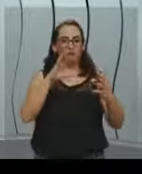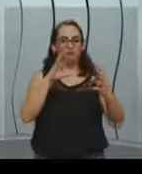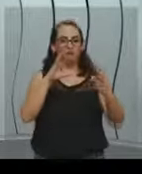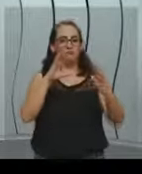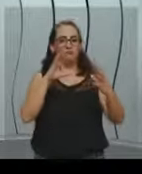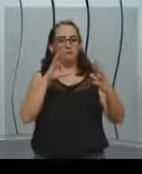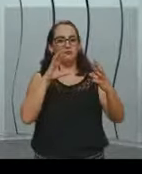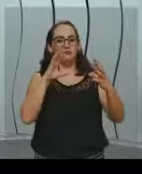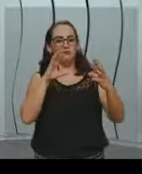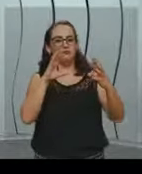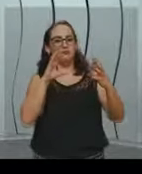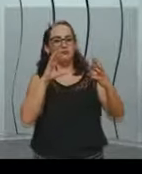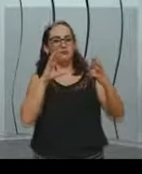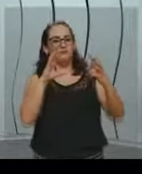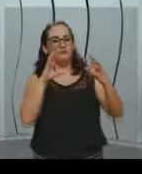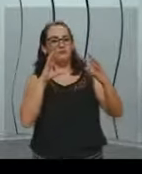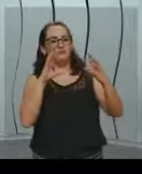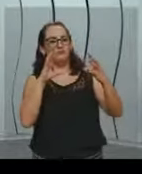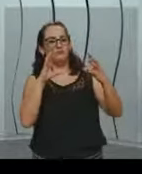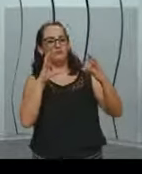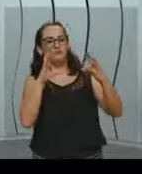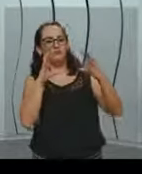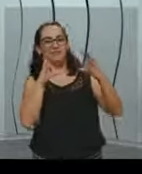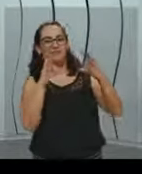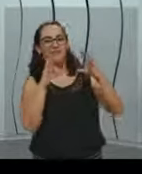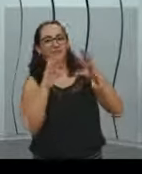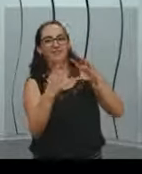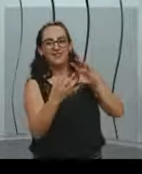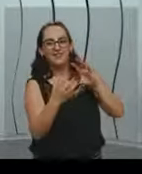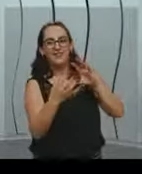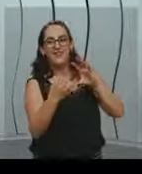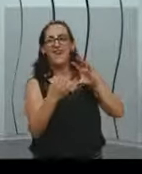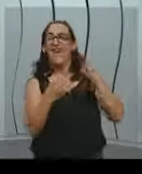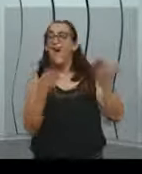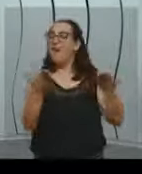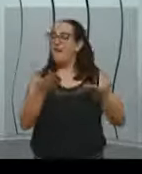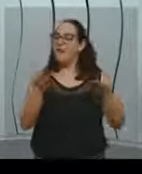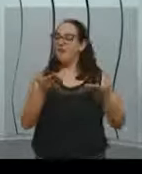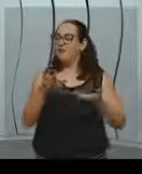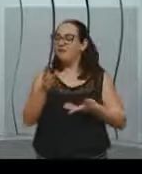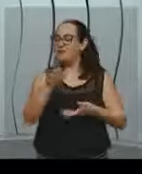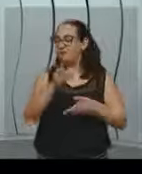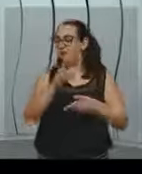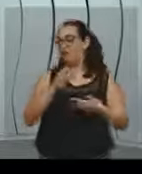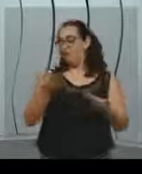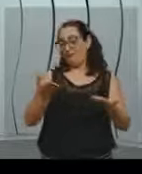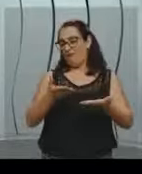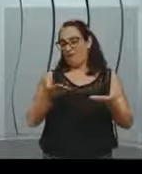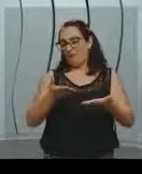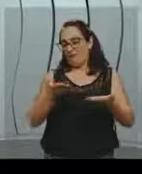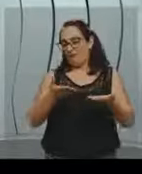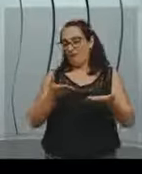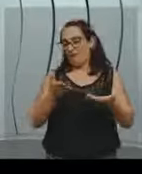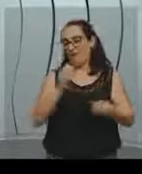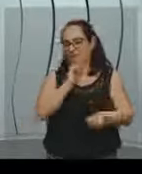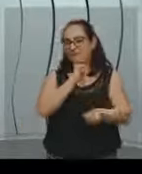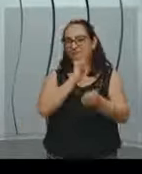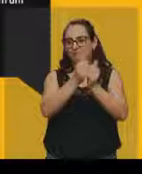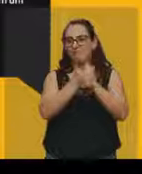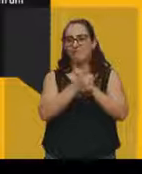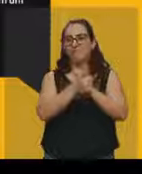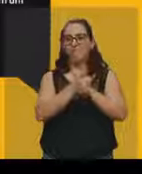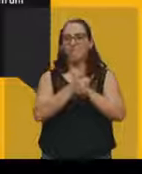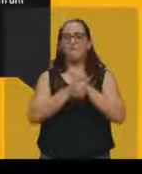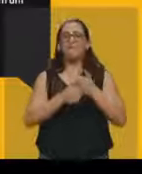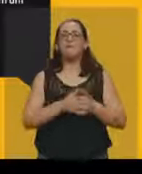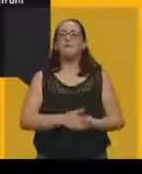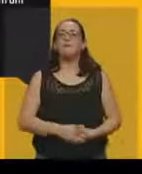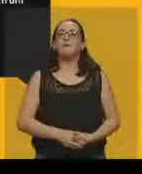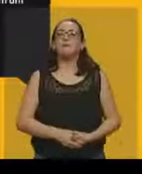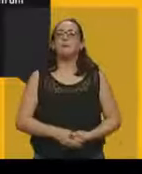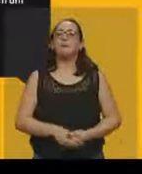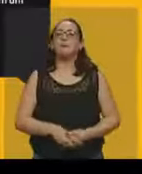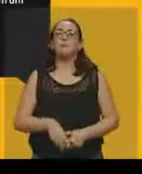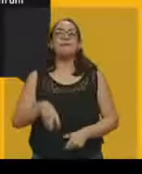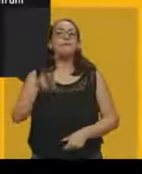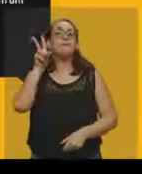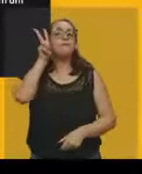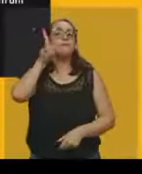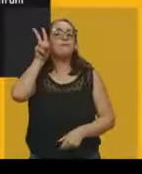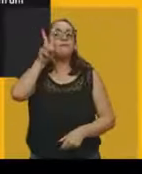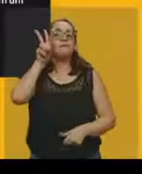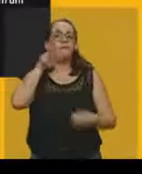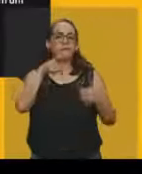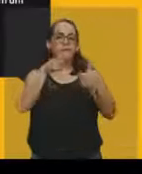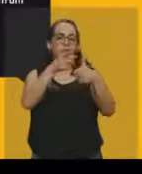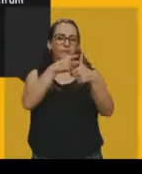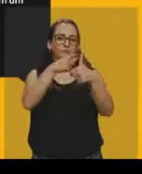recurso muito utilizado hoje, inclusive no esporte. Lembra da primeira pergunta que eu